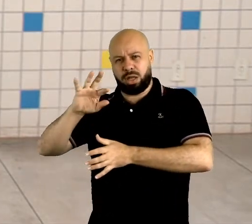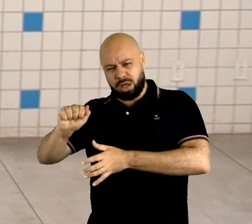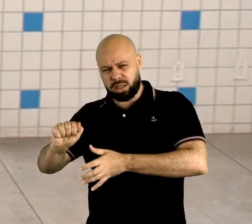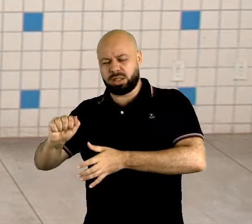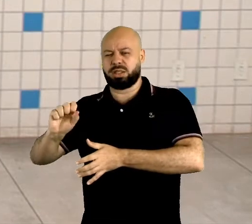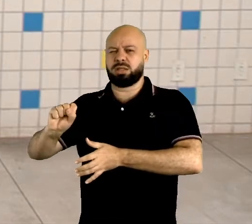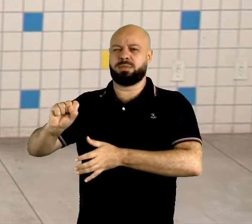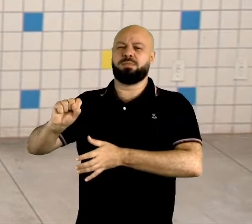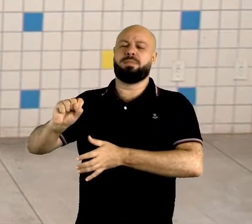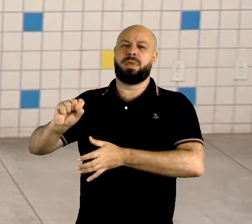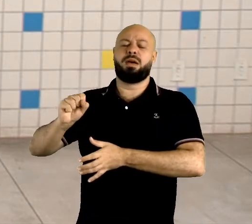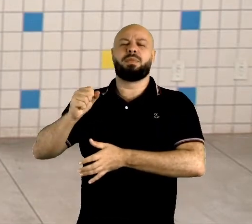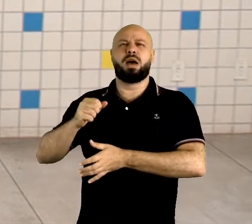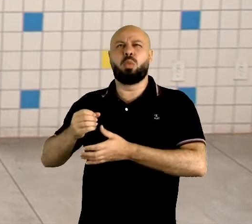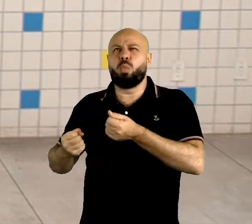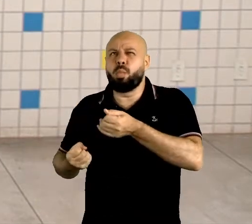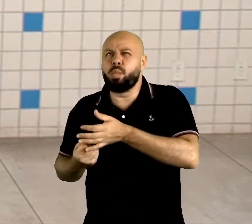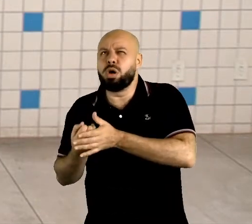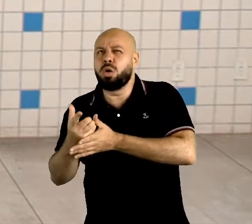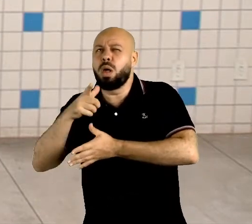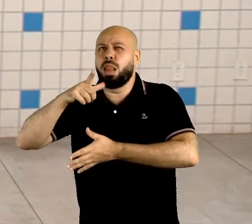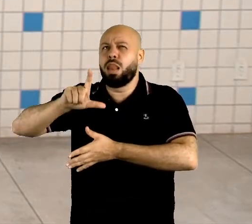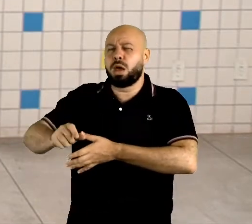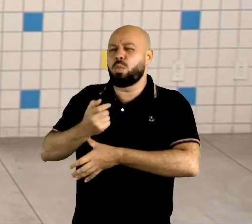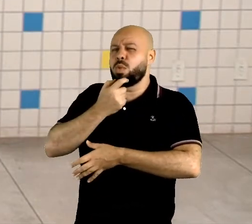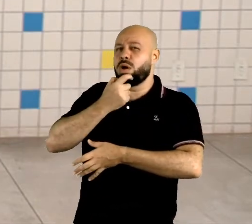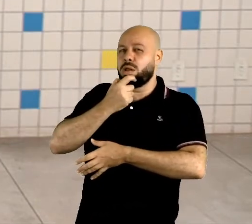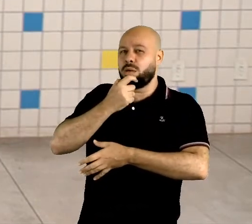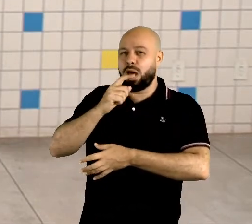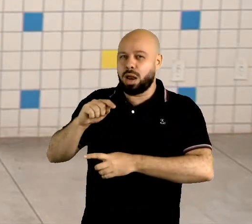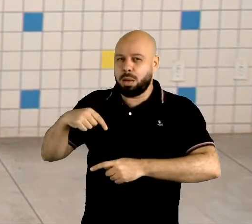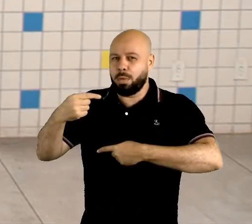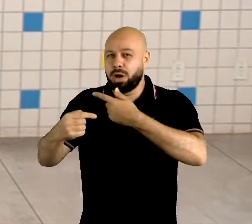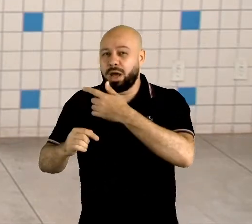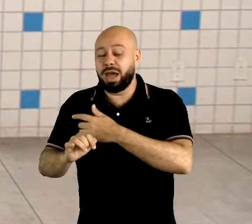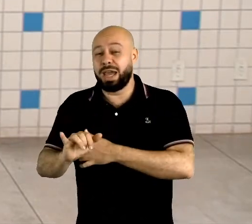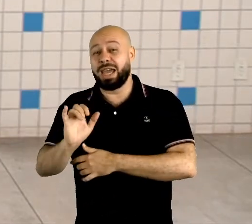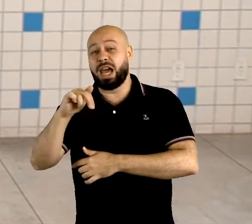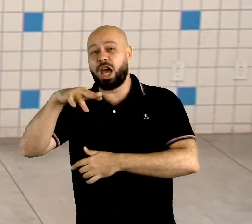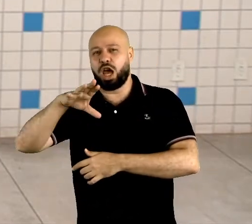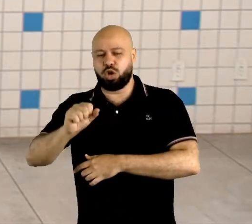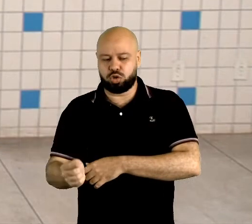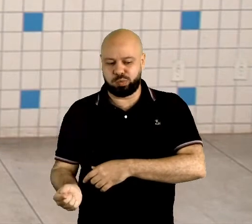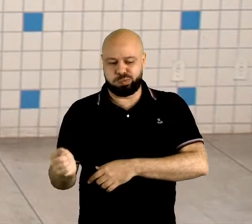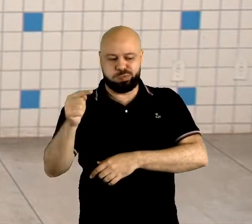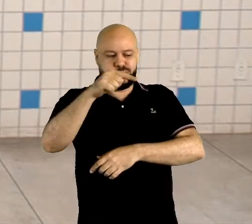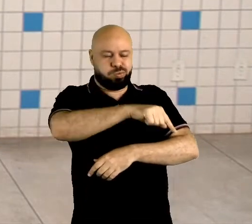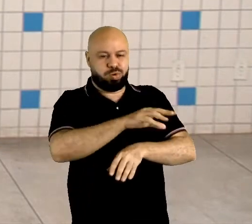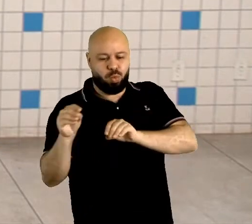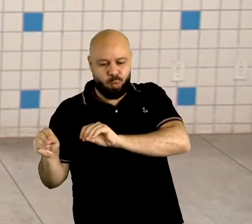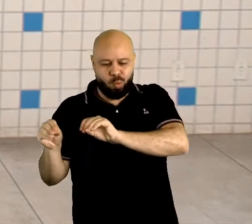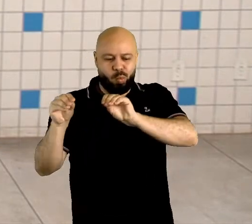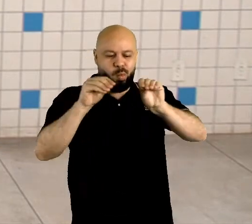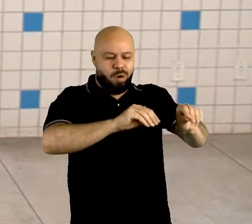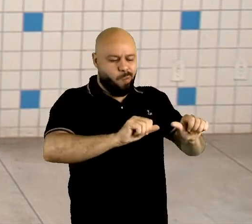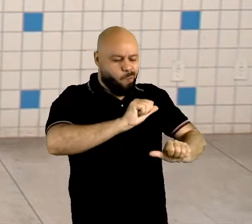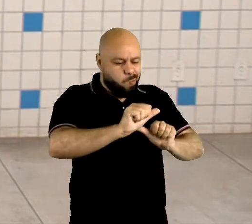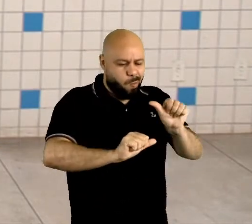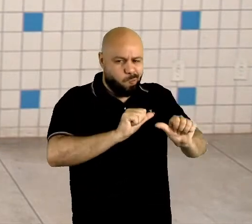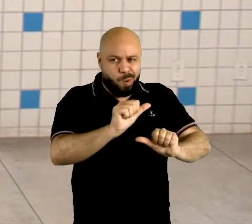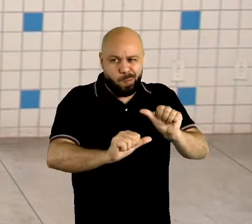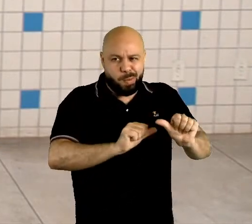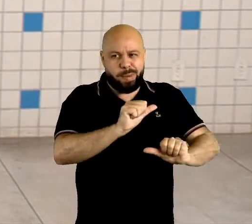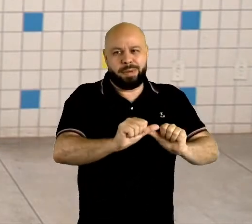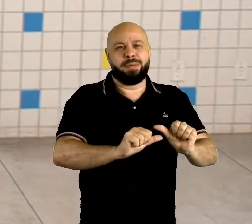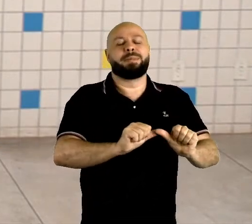formar a língua inglesa, e depois os ianques, os norte-americanos, foram mudando com o tempo,